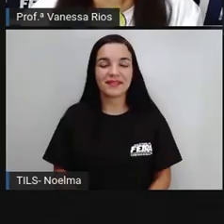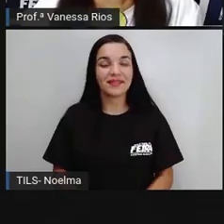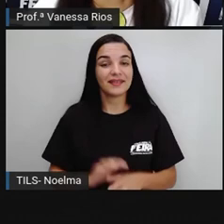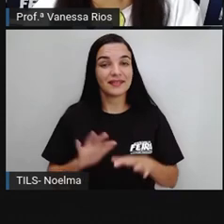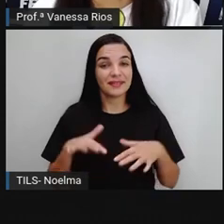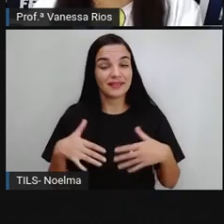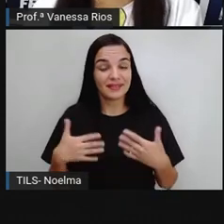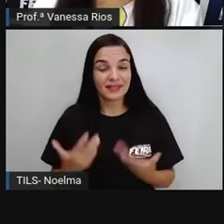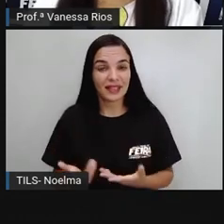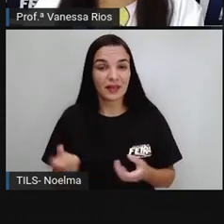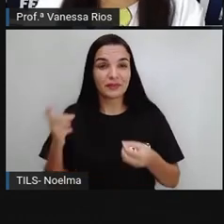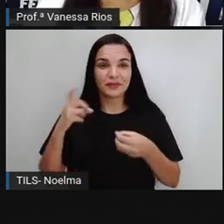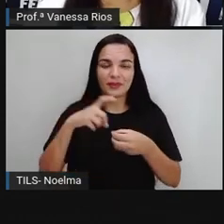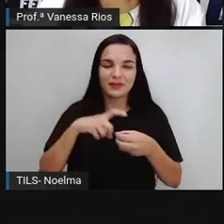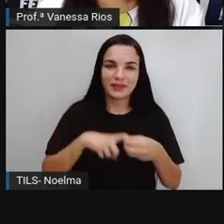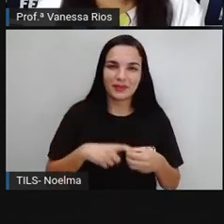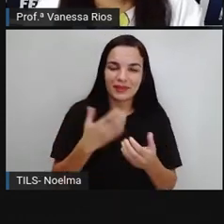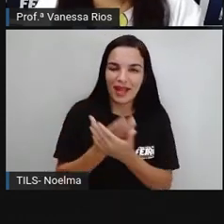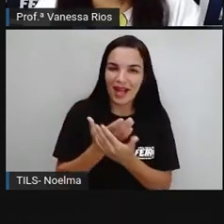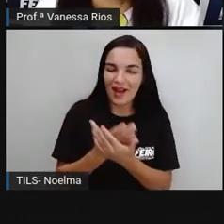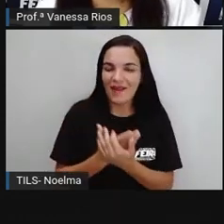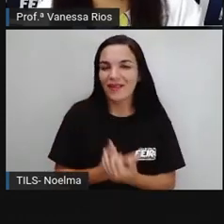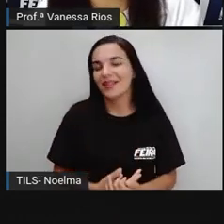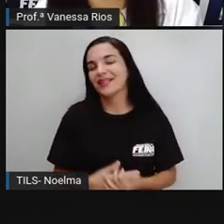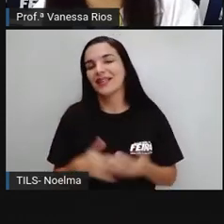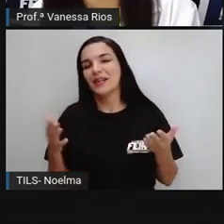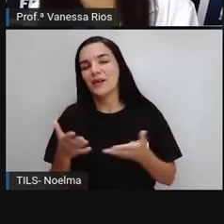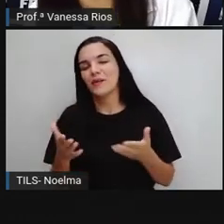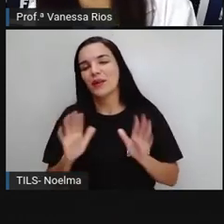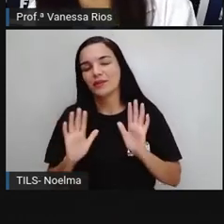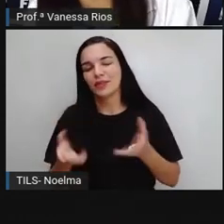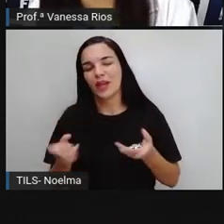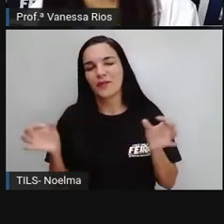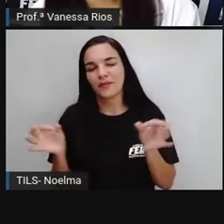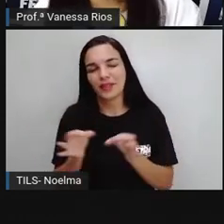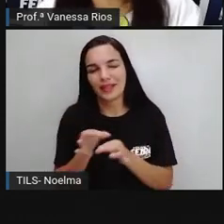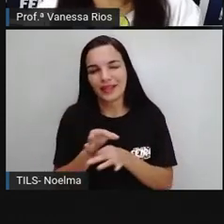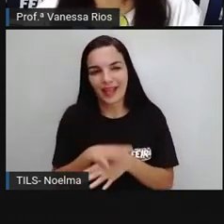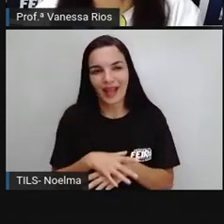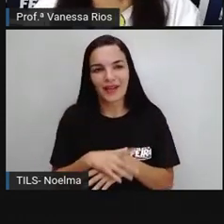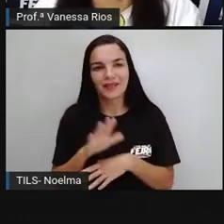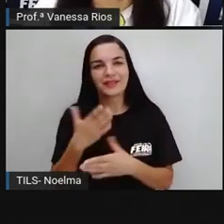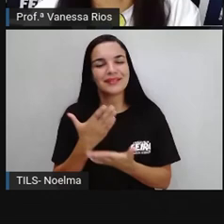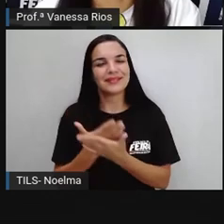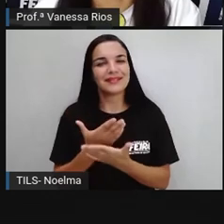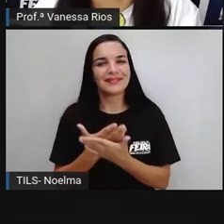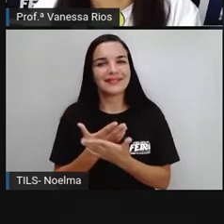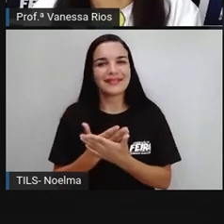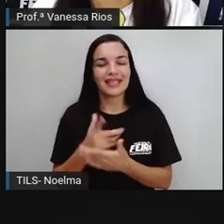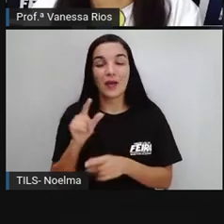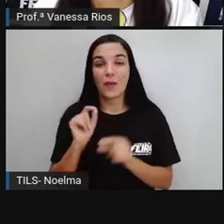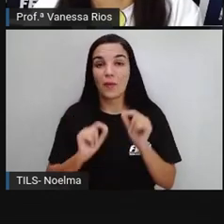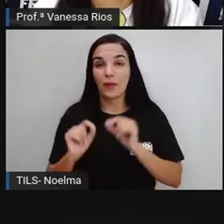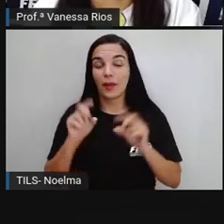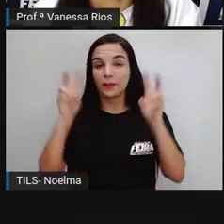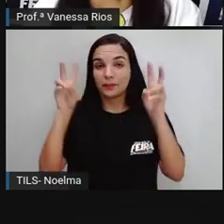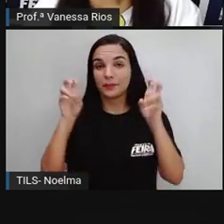Pronto. Então voltando aí pra nossa aula, não é? Chegando aí ao final da nossa aula sobre